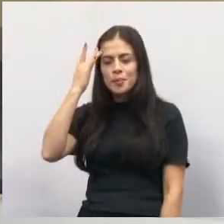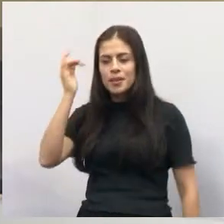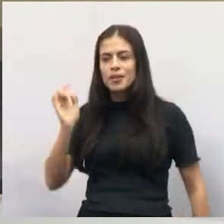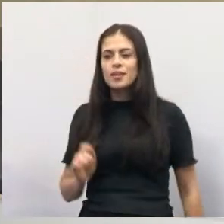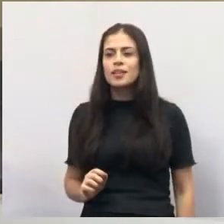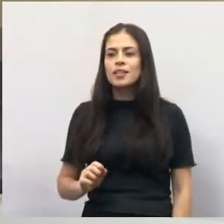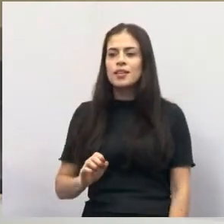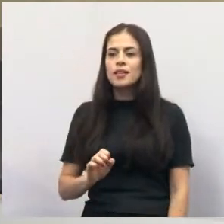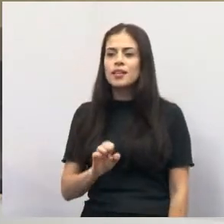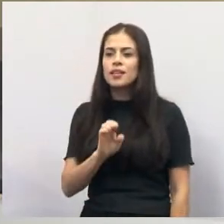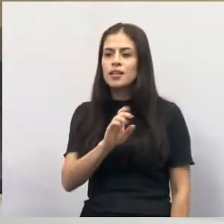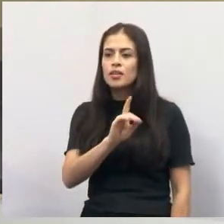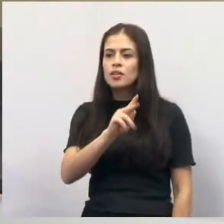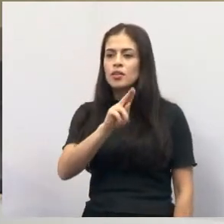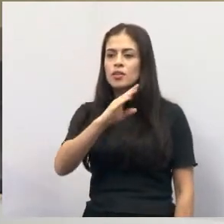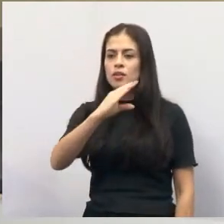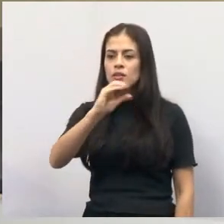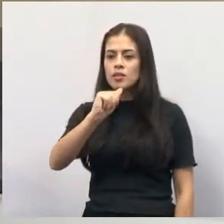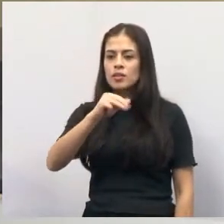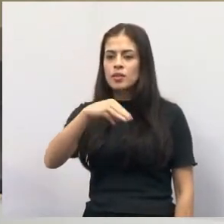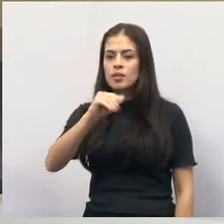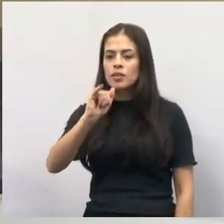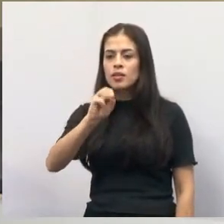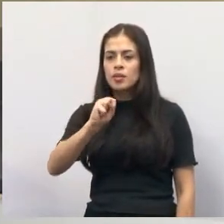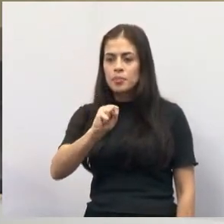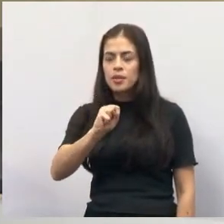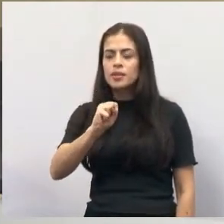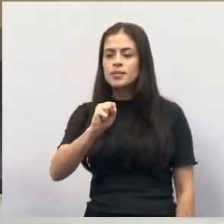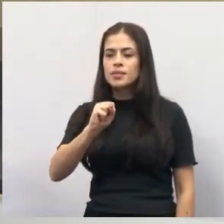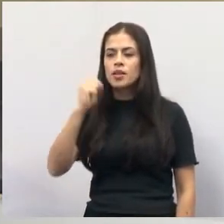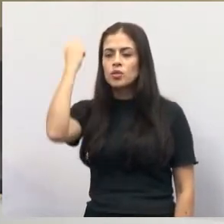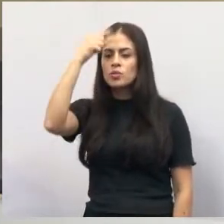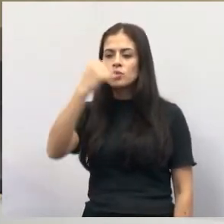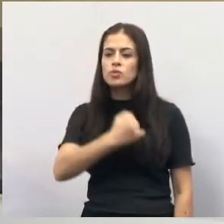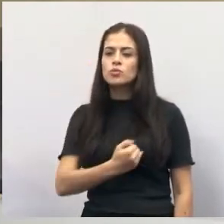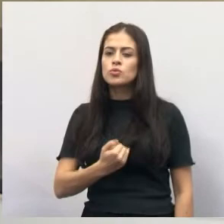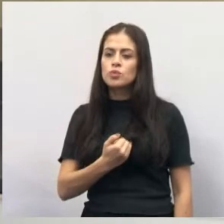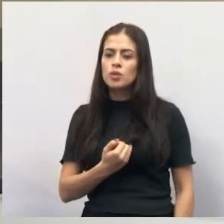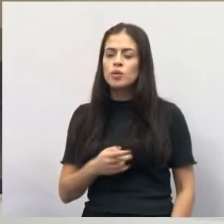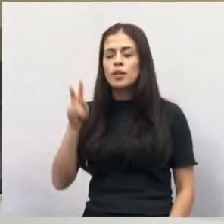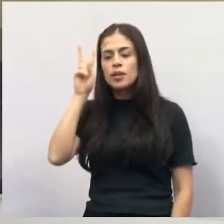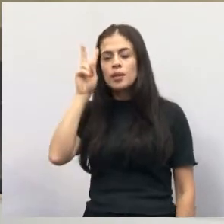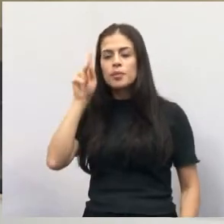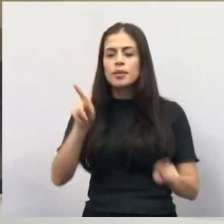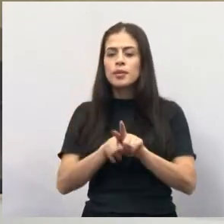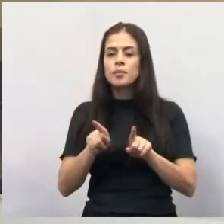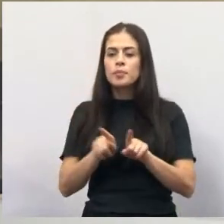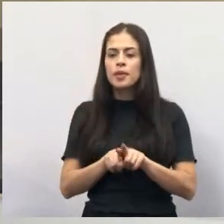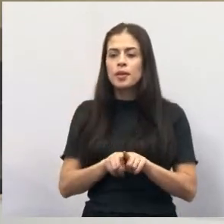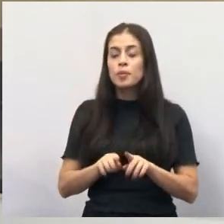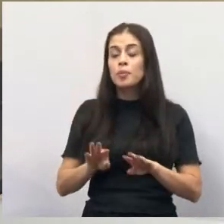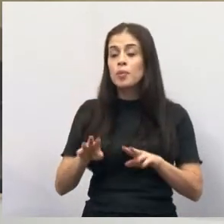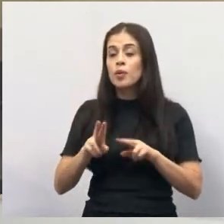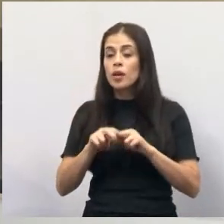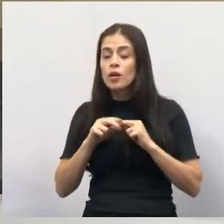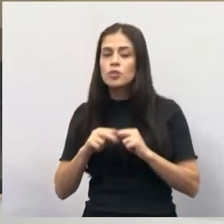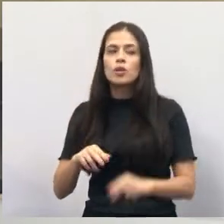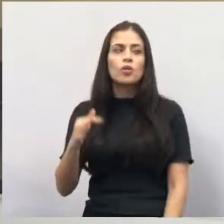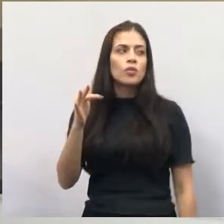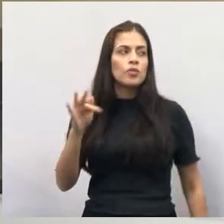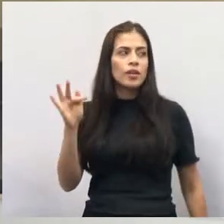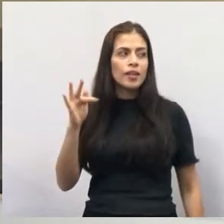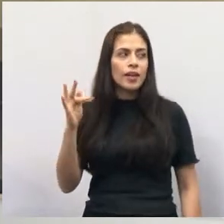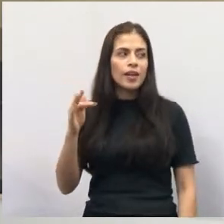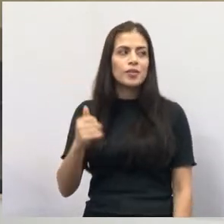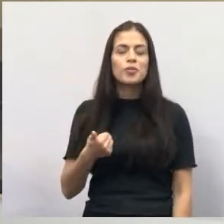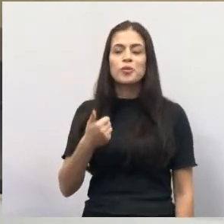Elvira ali de São João. E lembrando a todos também, que em decorrência do feriado de 12 de outubro, dia de Nossa Senhora Aparecida, a